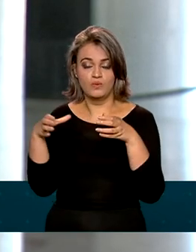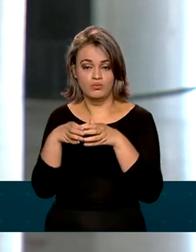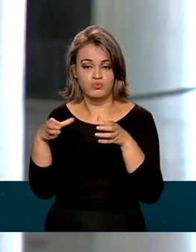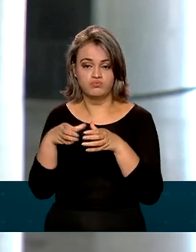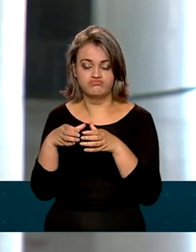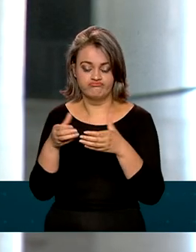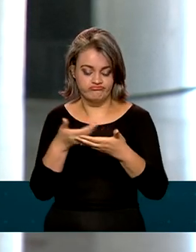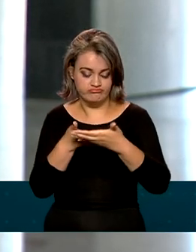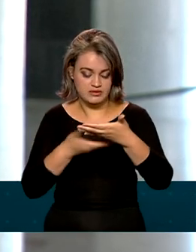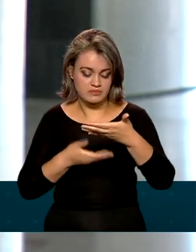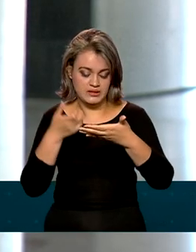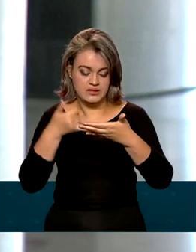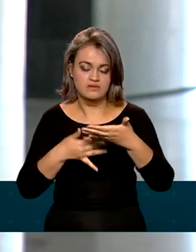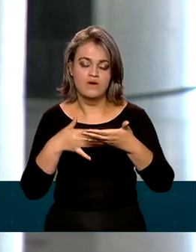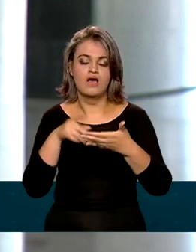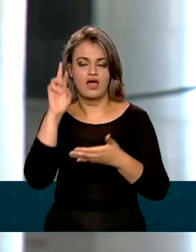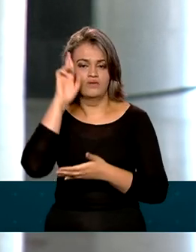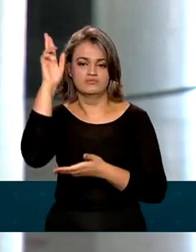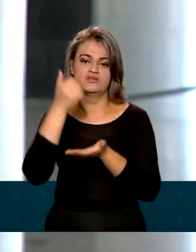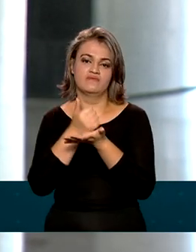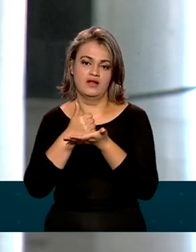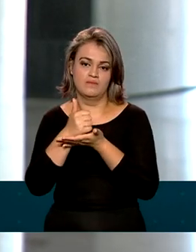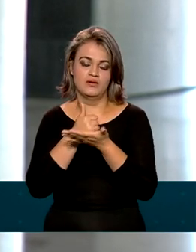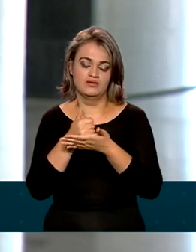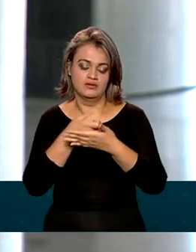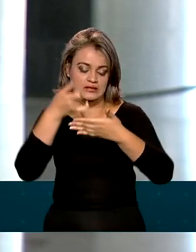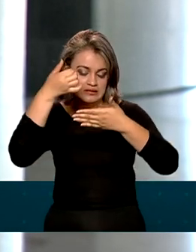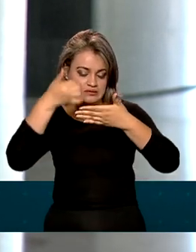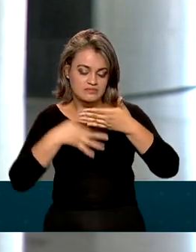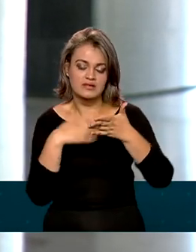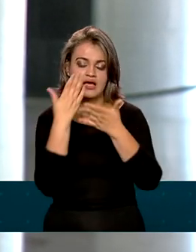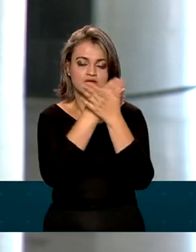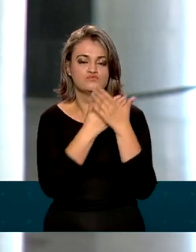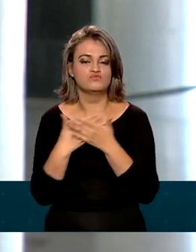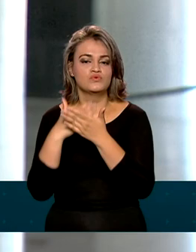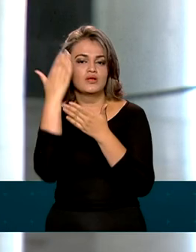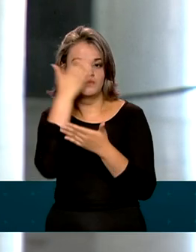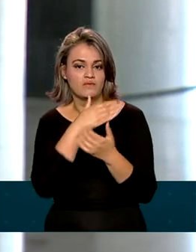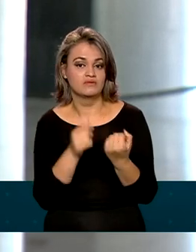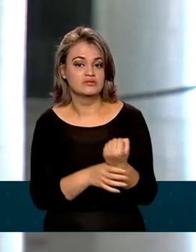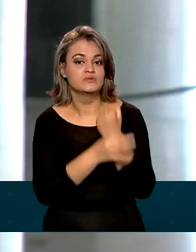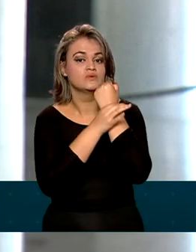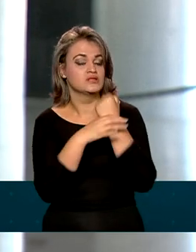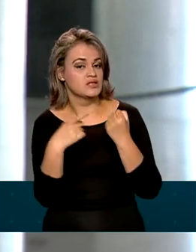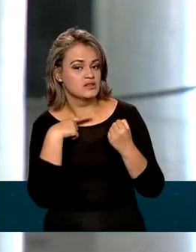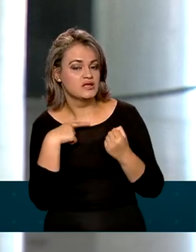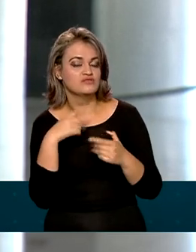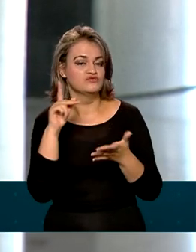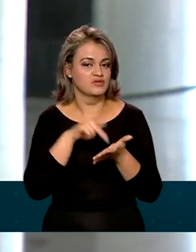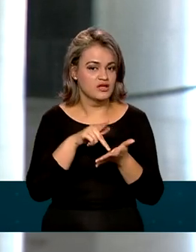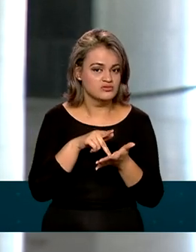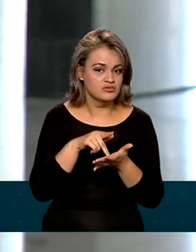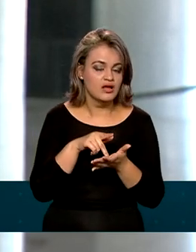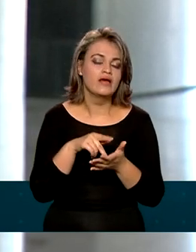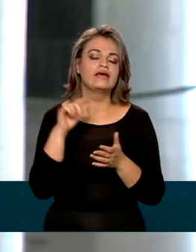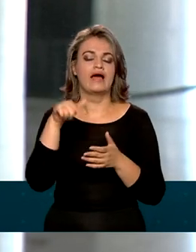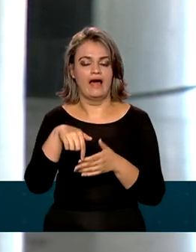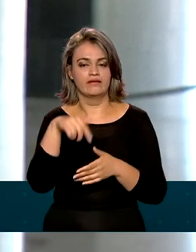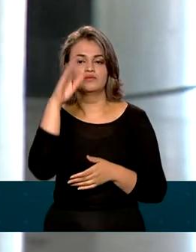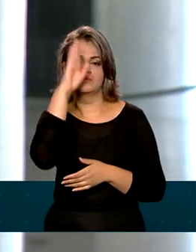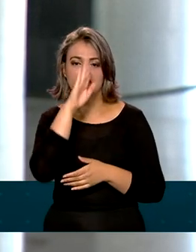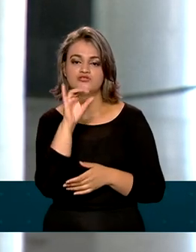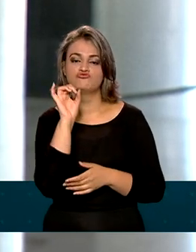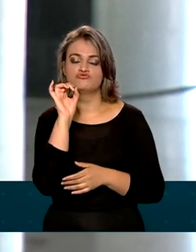indicações na bula é do laboratório que deve ser fundamentado em estudos que comprovem a segurança e a eficácia. Por enquanto, aqui no Brasil,